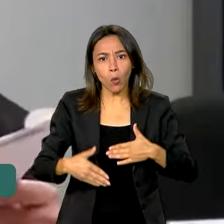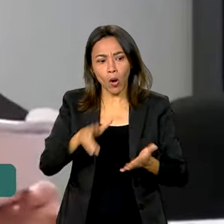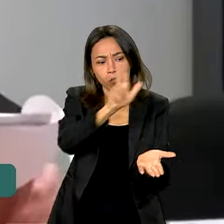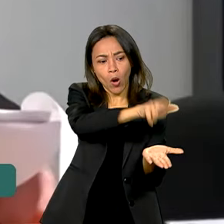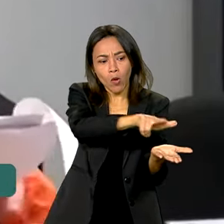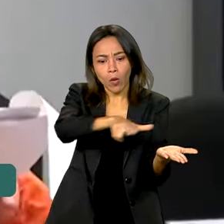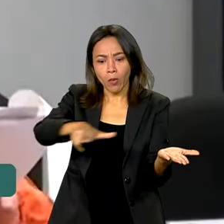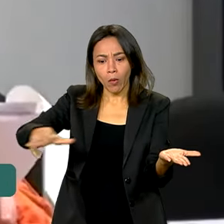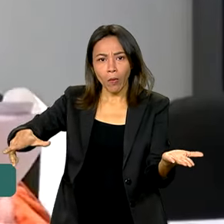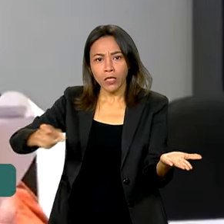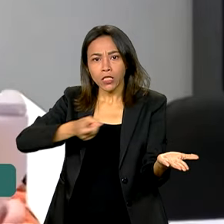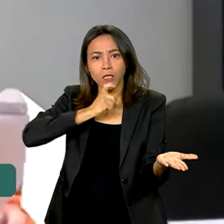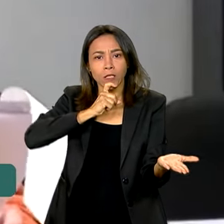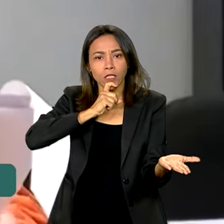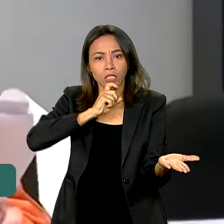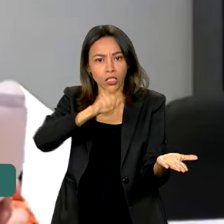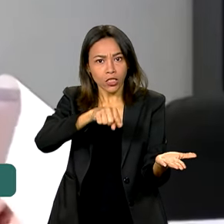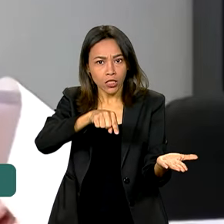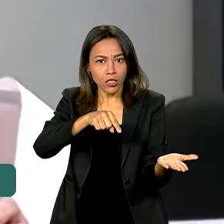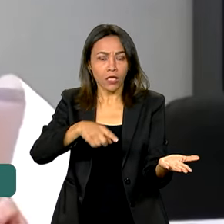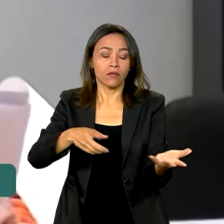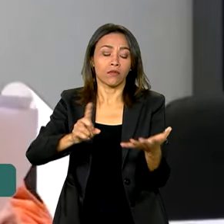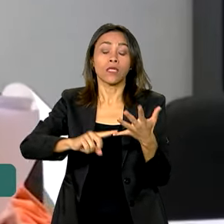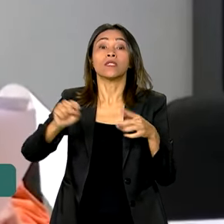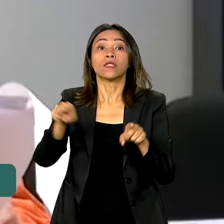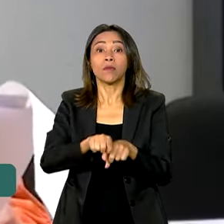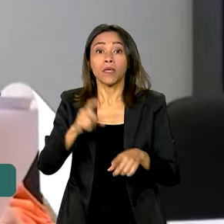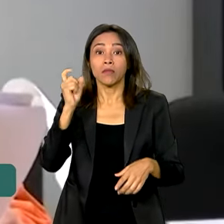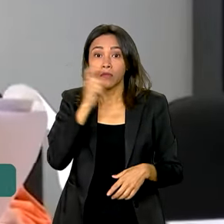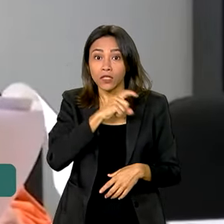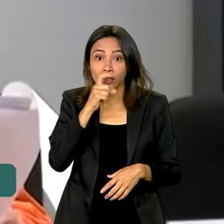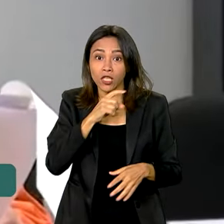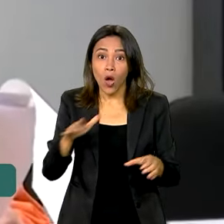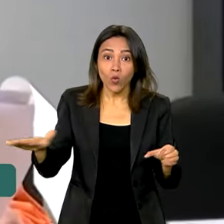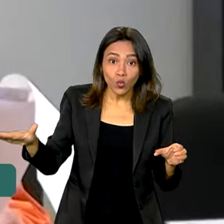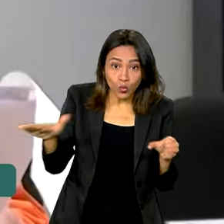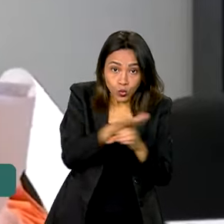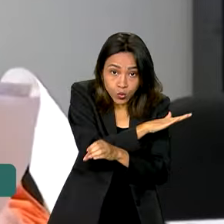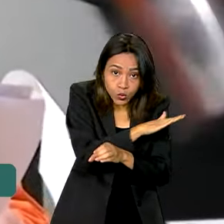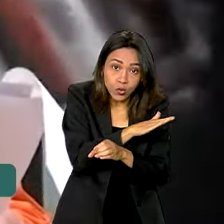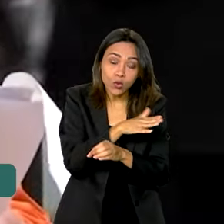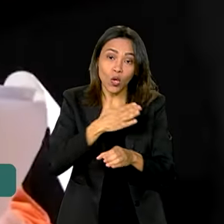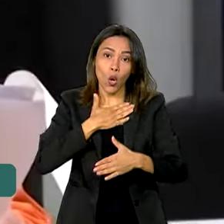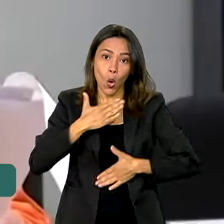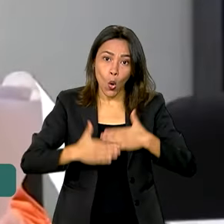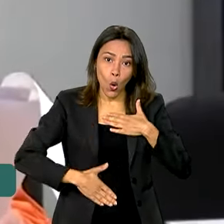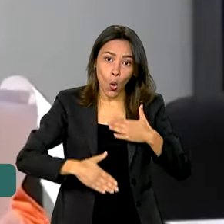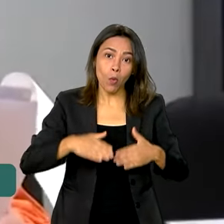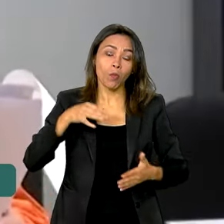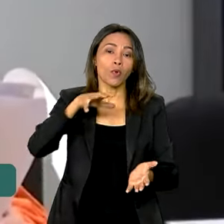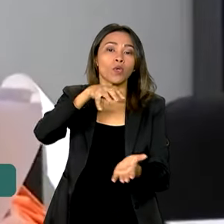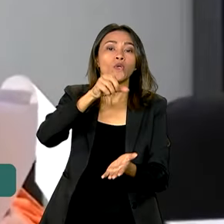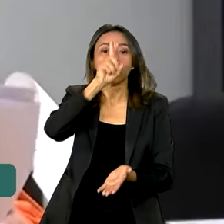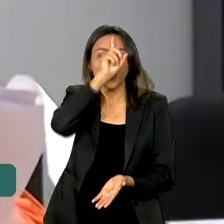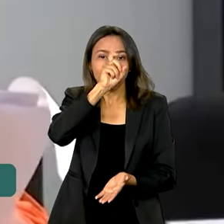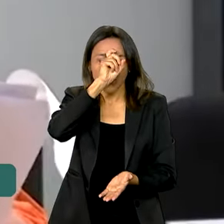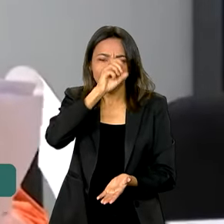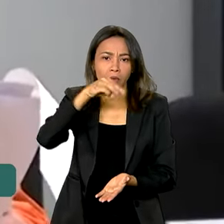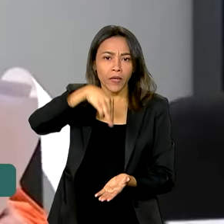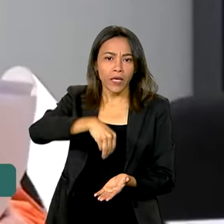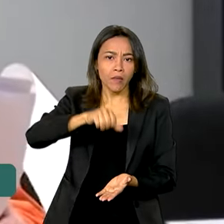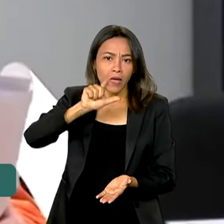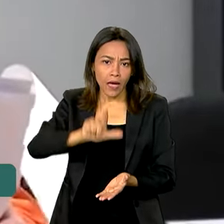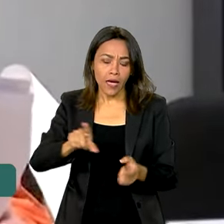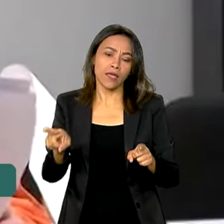frigoríficos de Canoas. Como também era mentira que havia supernotação de corpos no posto médico legal de Lajeado. Como também é mentira